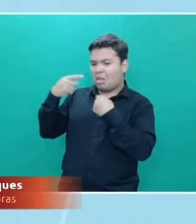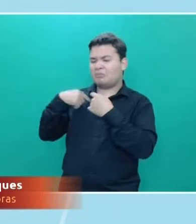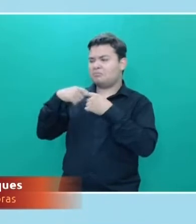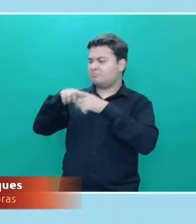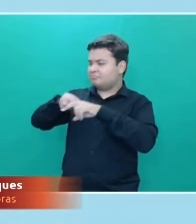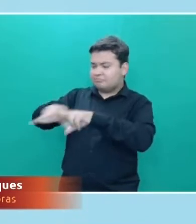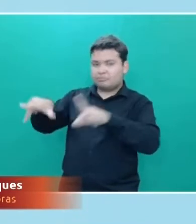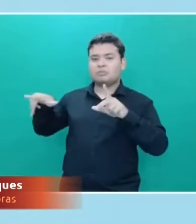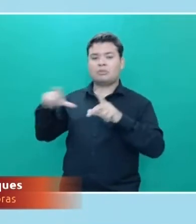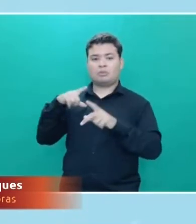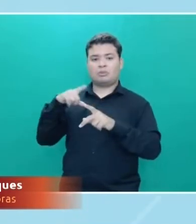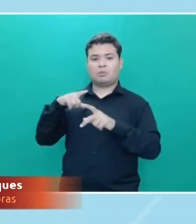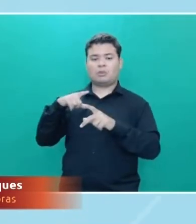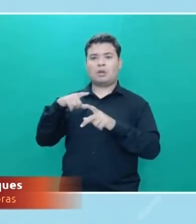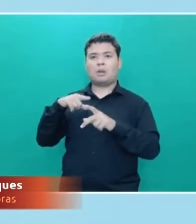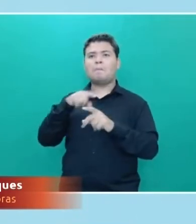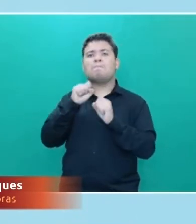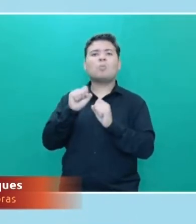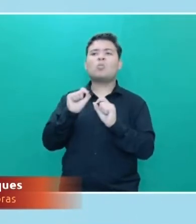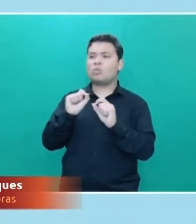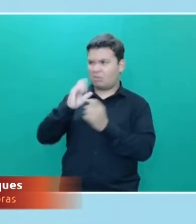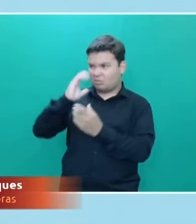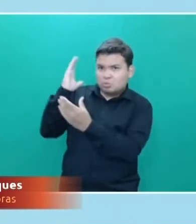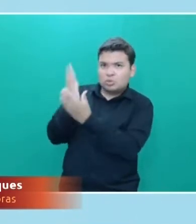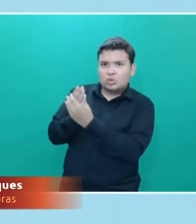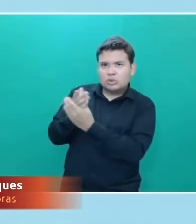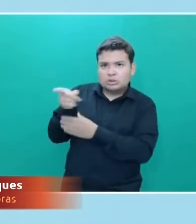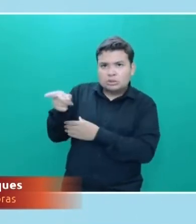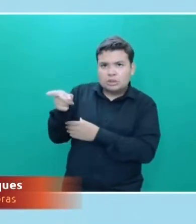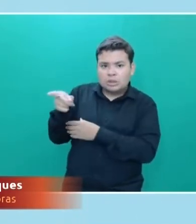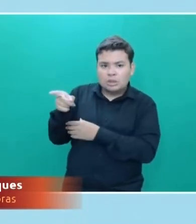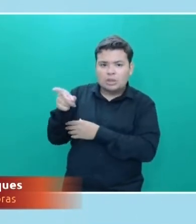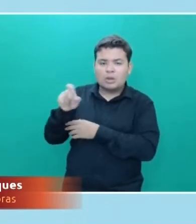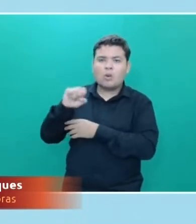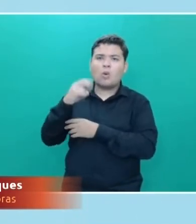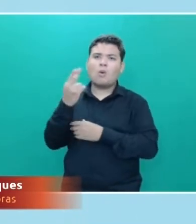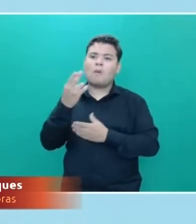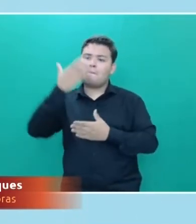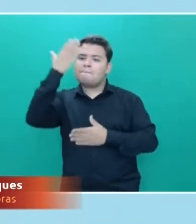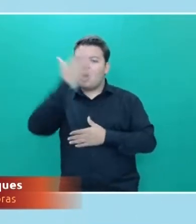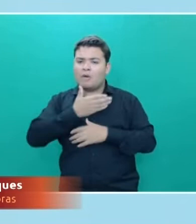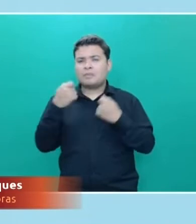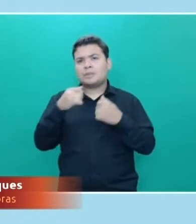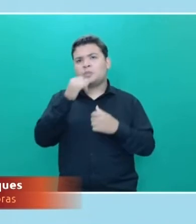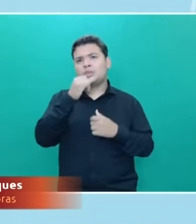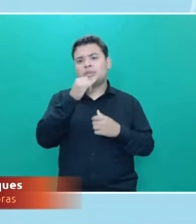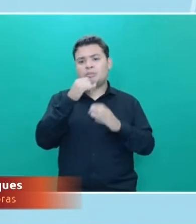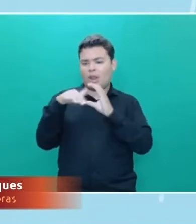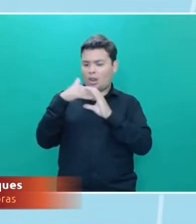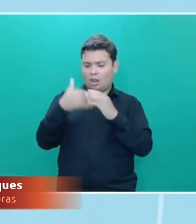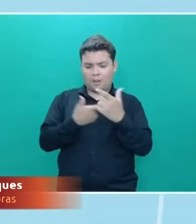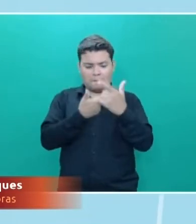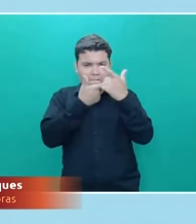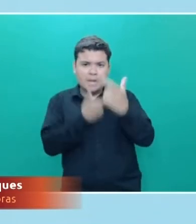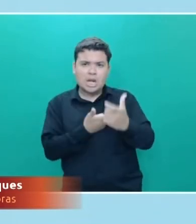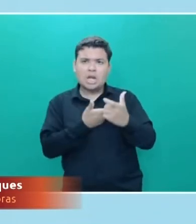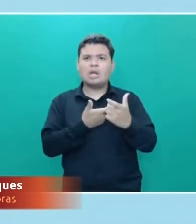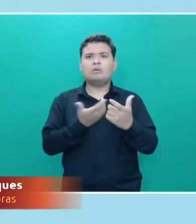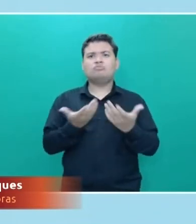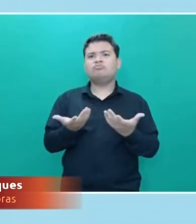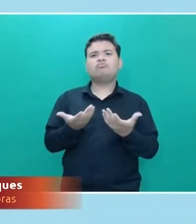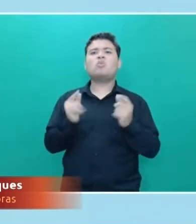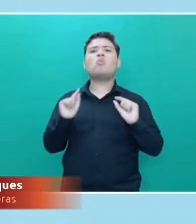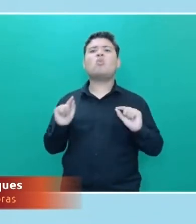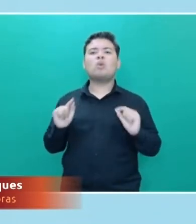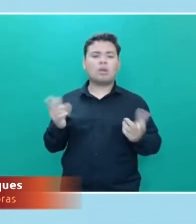processo judicial contra essa pessoa, tem que angariar provas, por exemplo, prints de mensagens. O que uma pessoa que